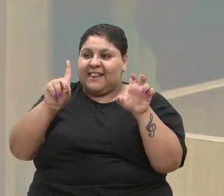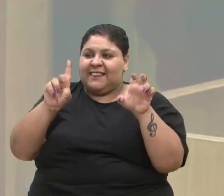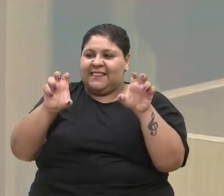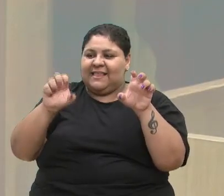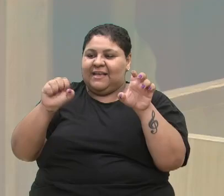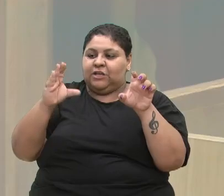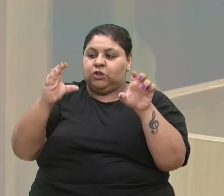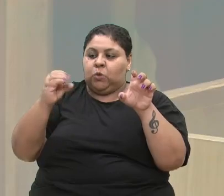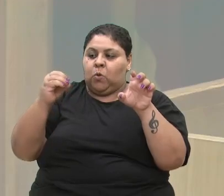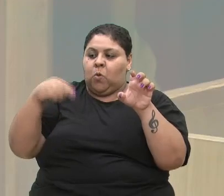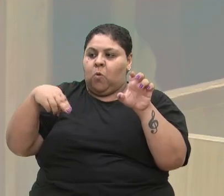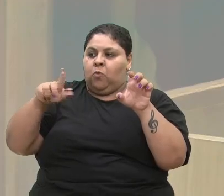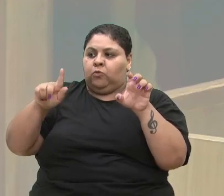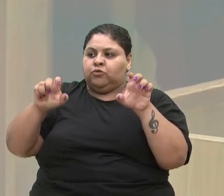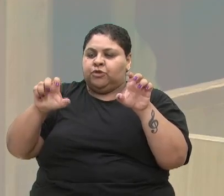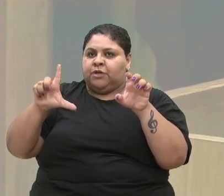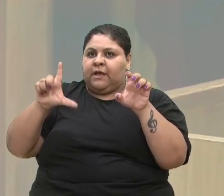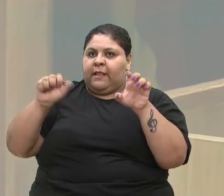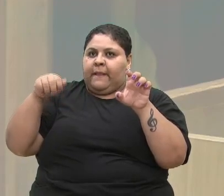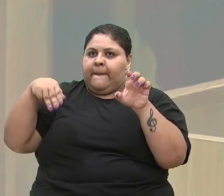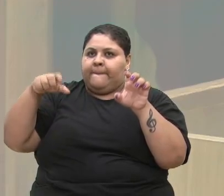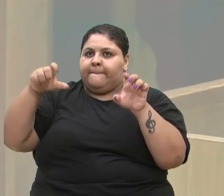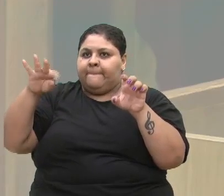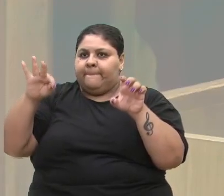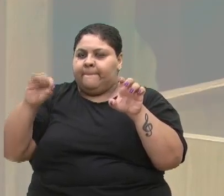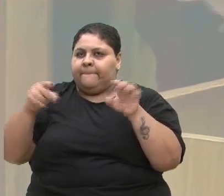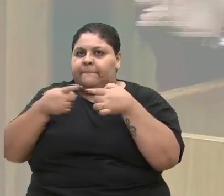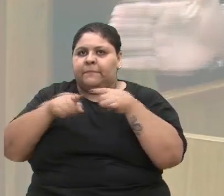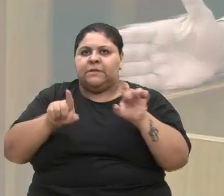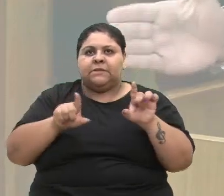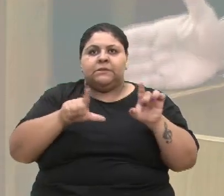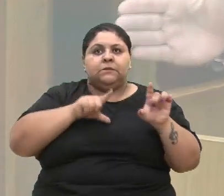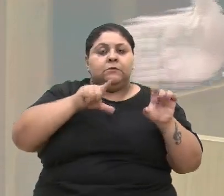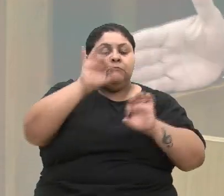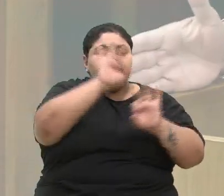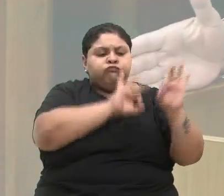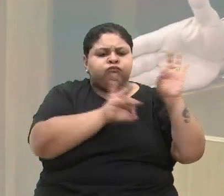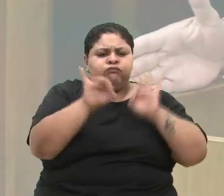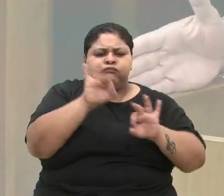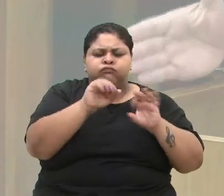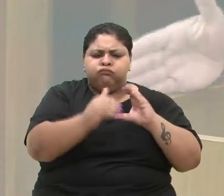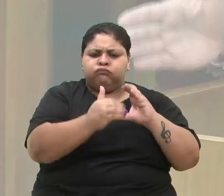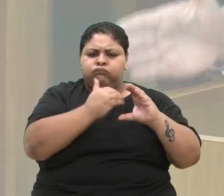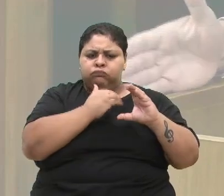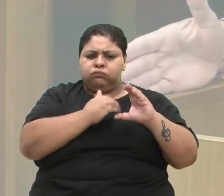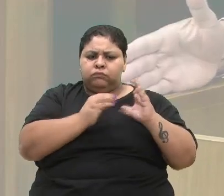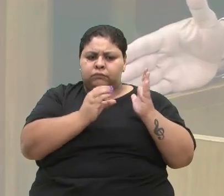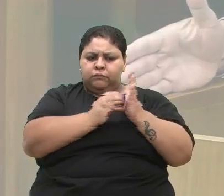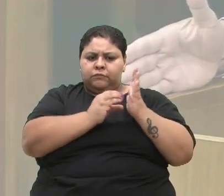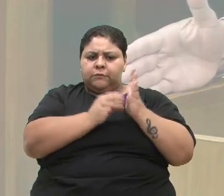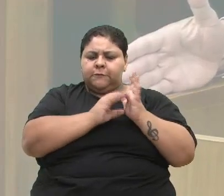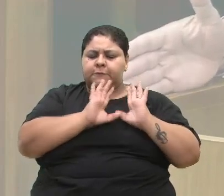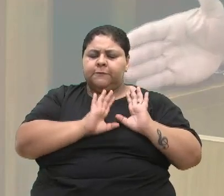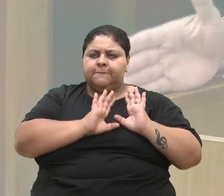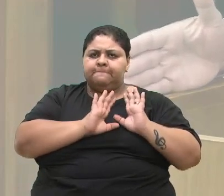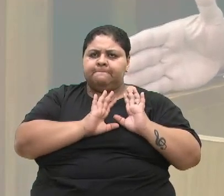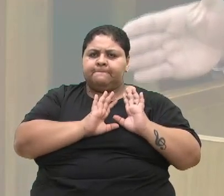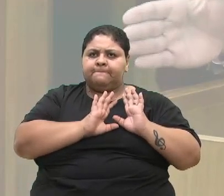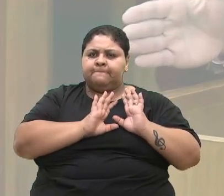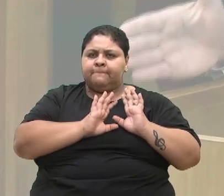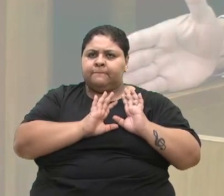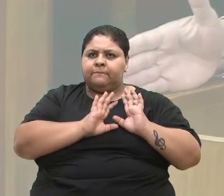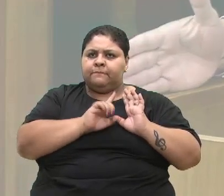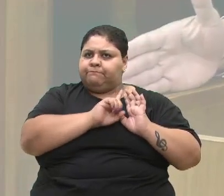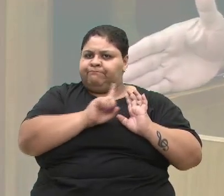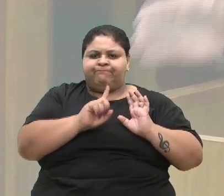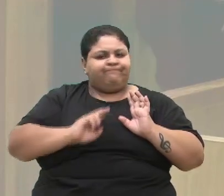para ver a questão do reajuste que teria sido recebido pelos servidores nessa parada. E isso não